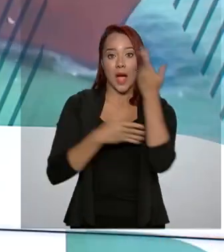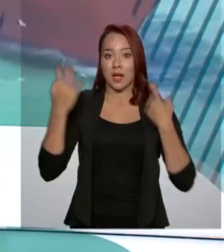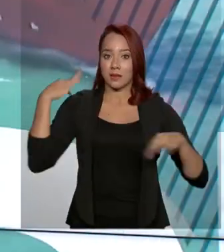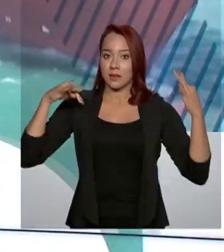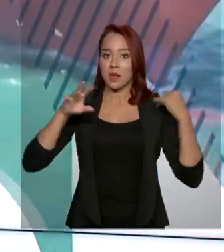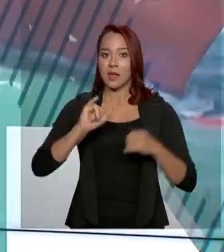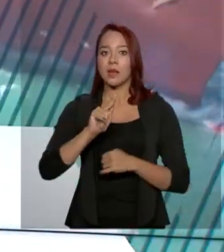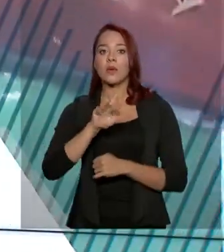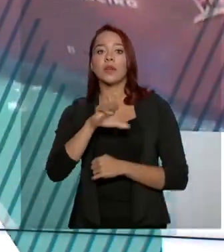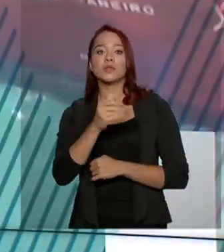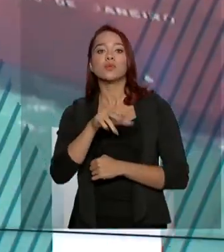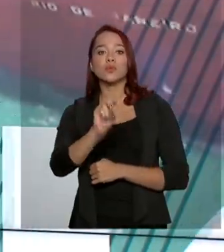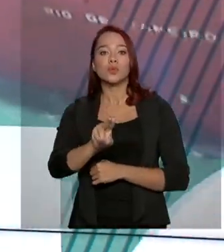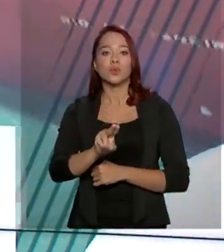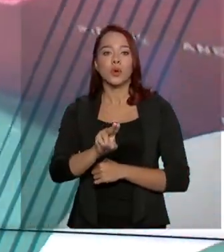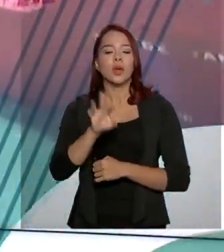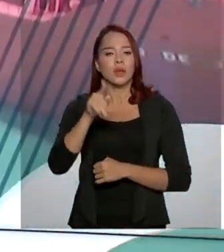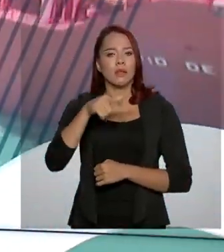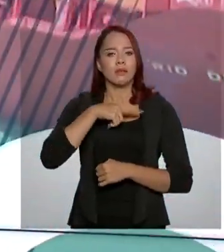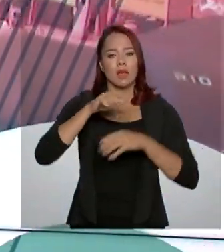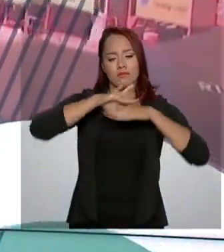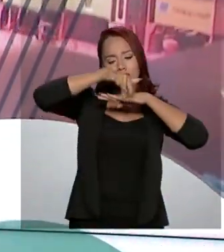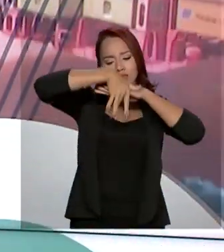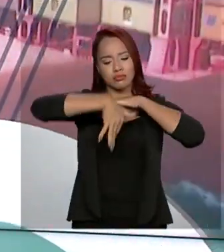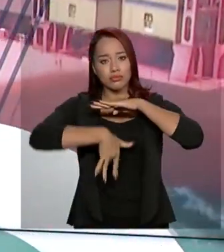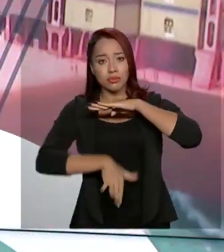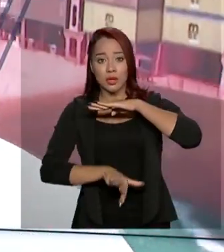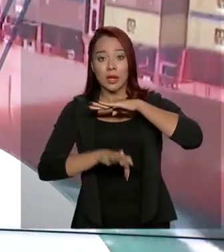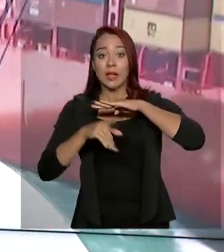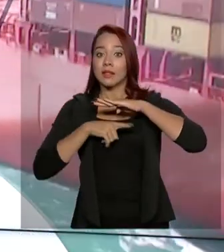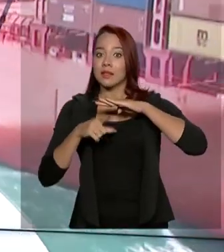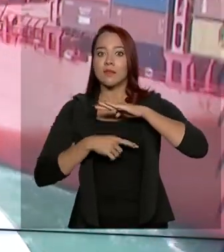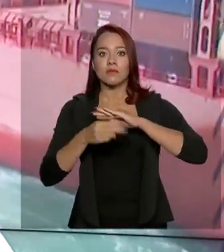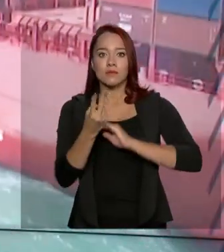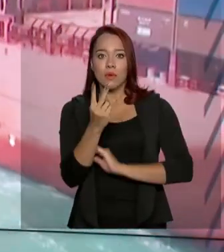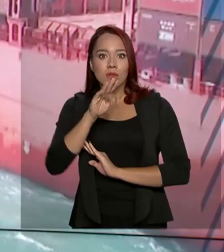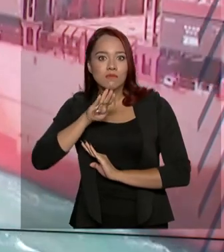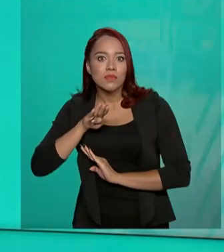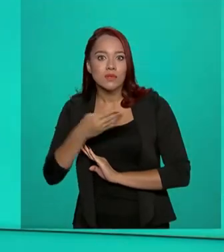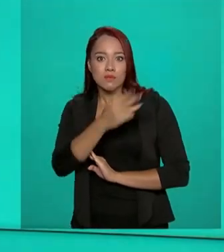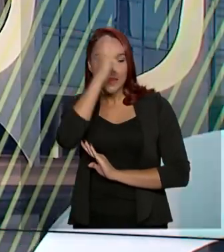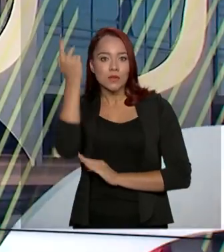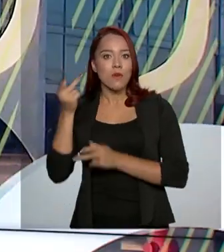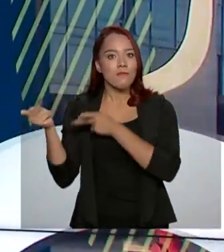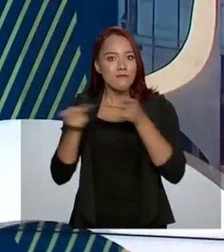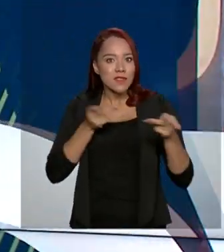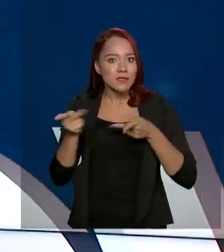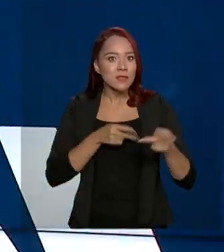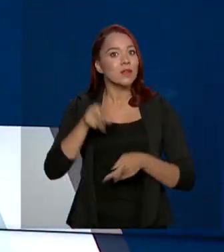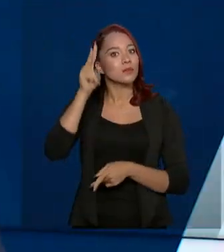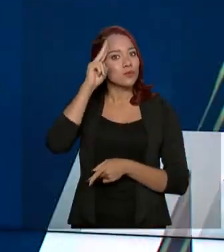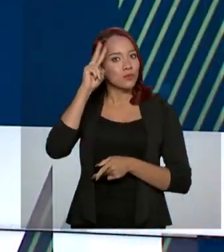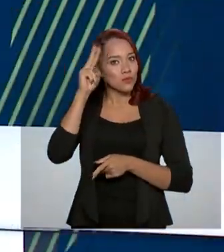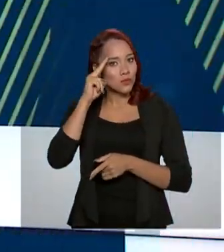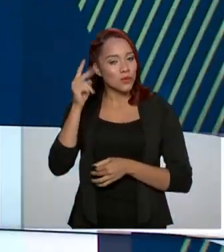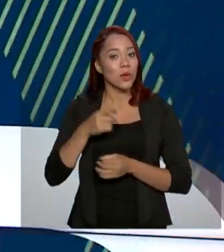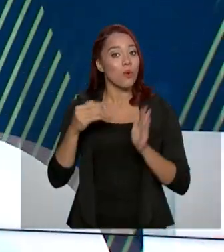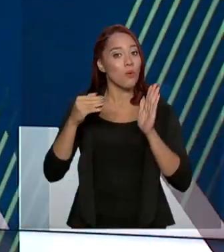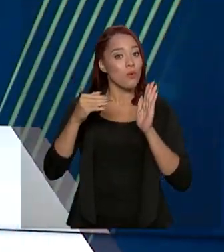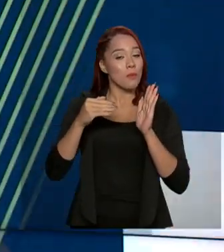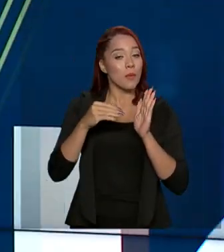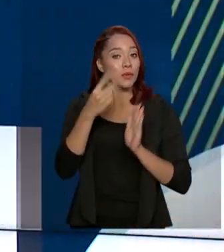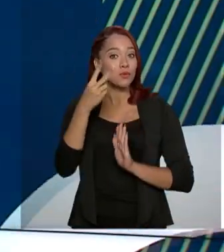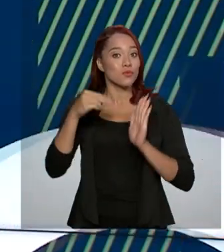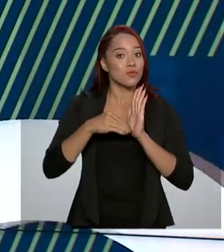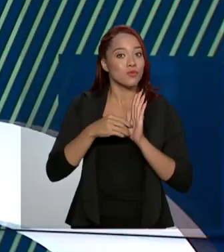Iguaçu, no Paraná, que abriga as cataratas, registrou a marca de 2 milhões de visitantes nesta segunda-feira, penúltimo dia do ano.